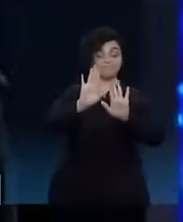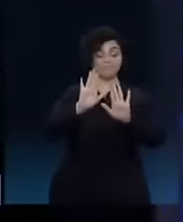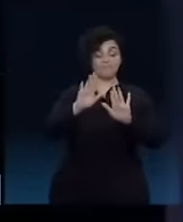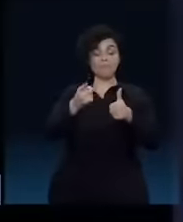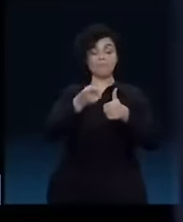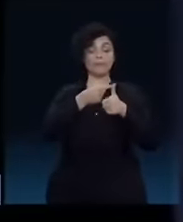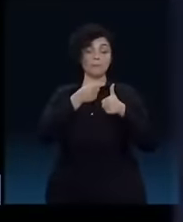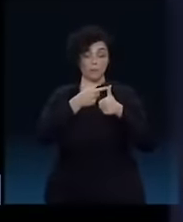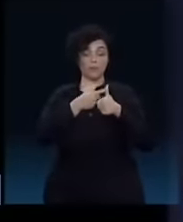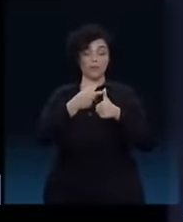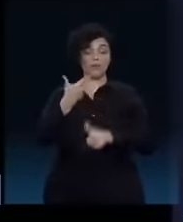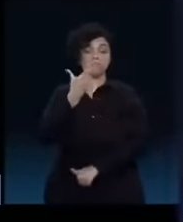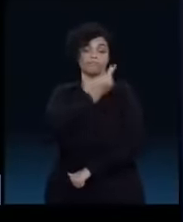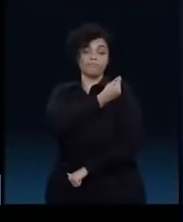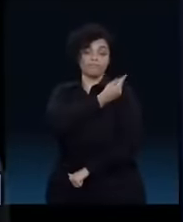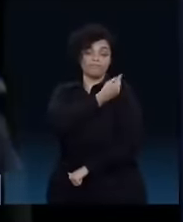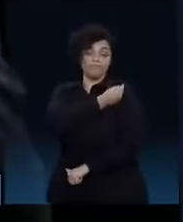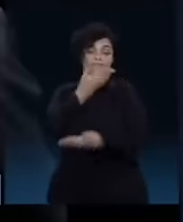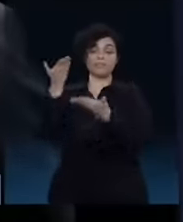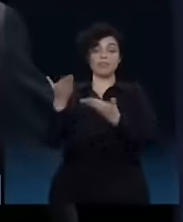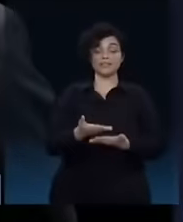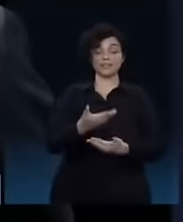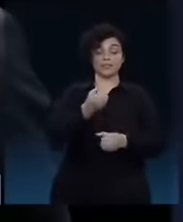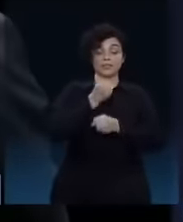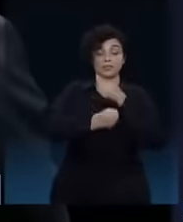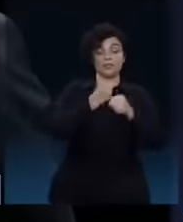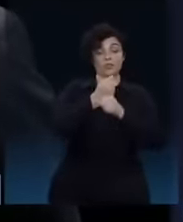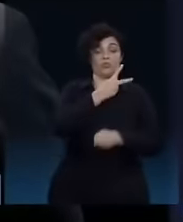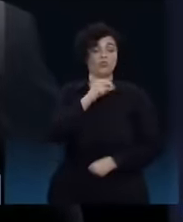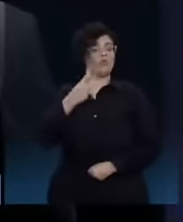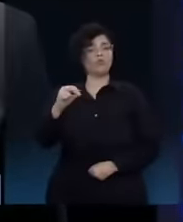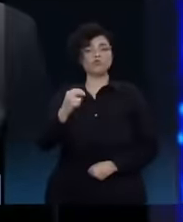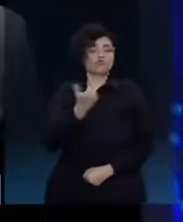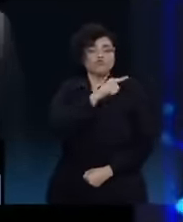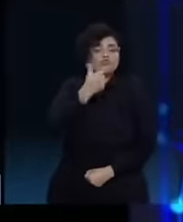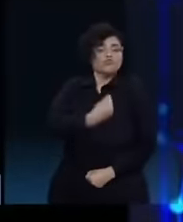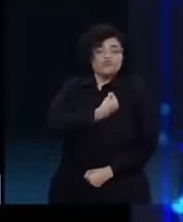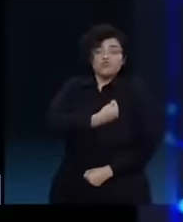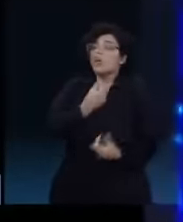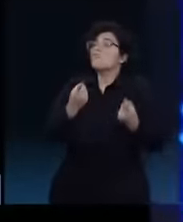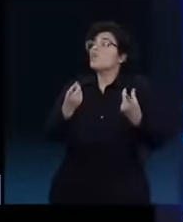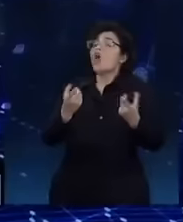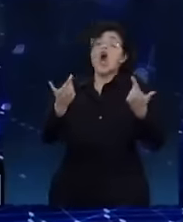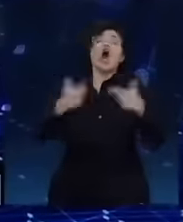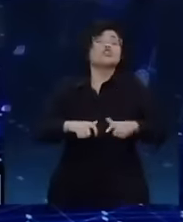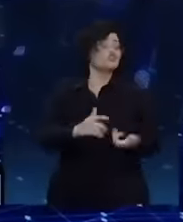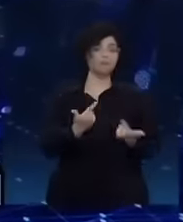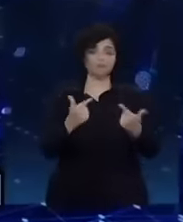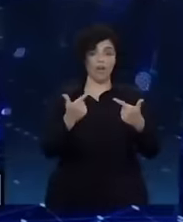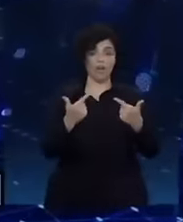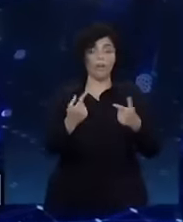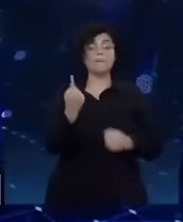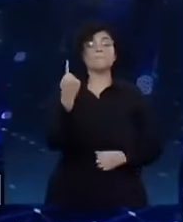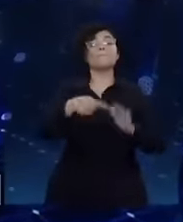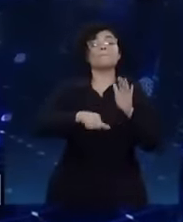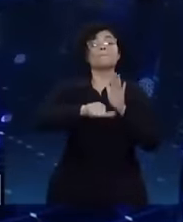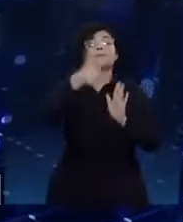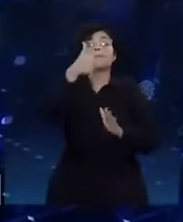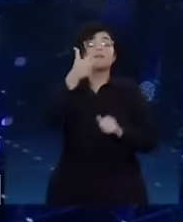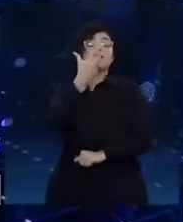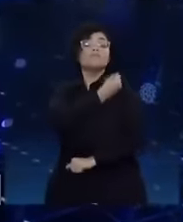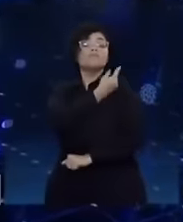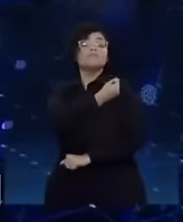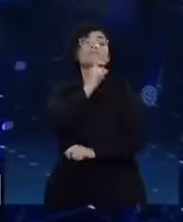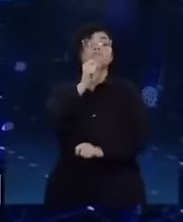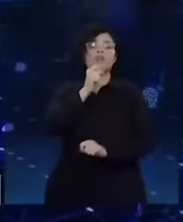falo que eu atrasei a vacina em 2020. Não existia vacina à venda em 2020. A primeira vacina no mundo foi aplicada